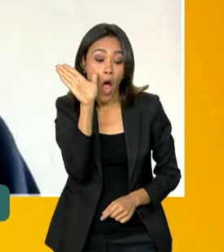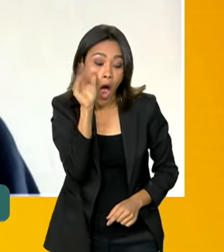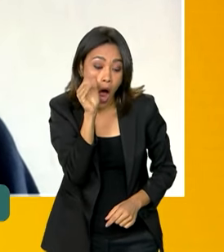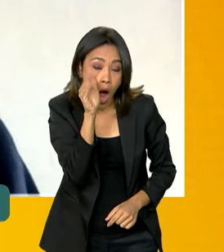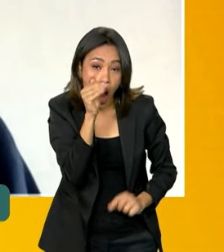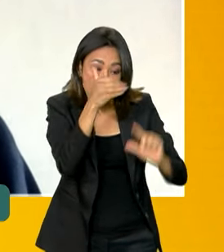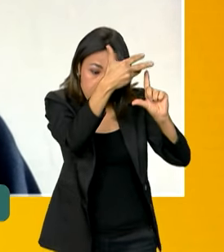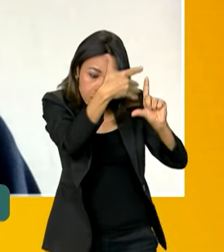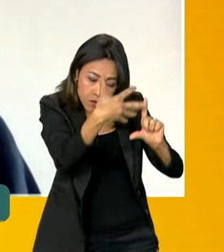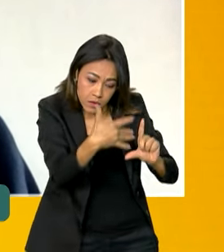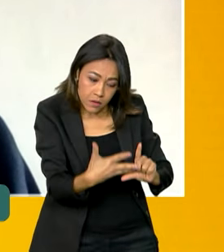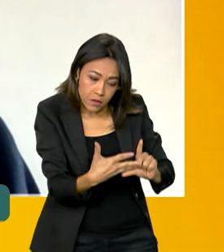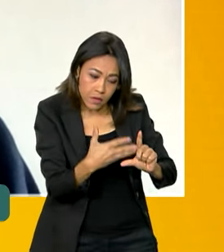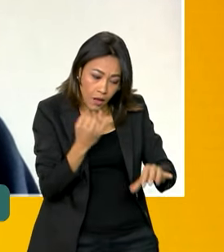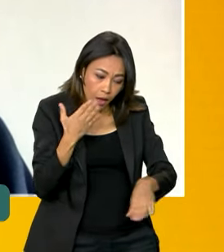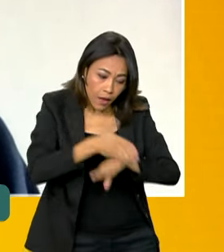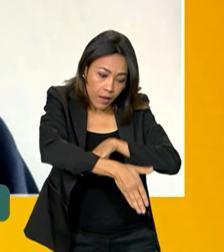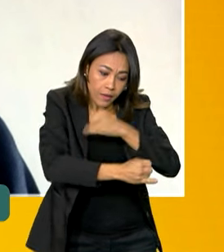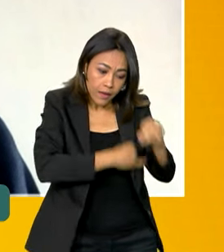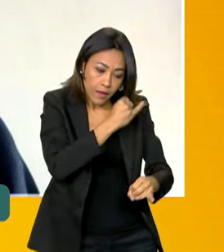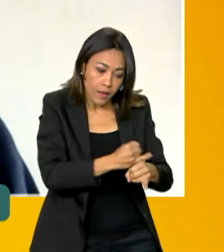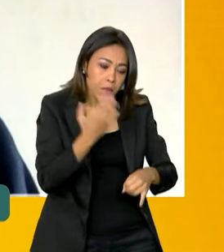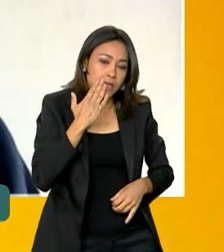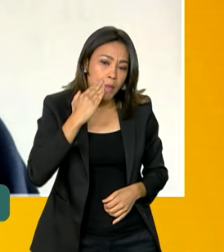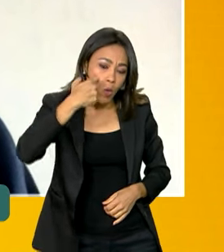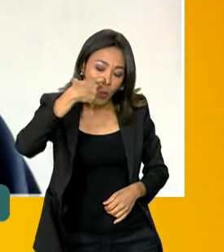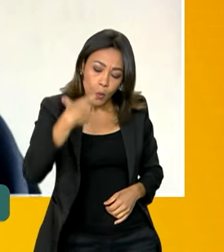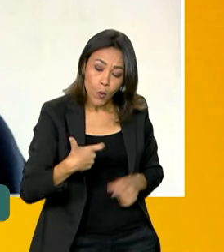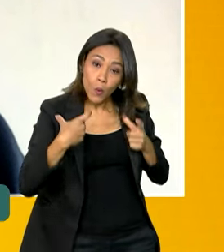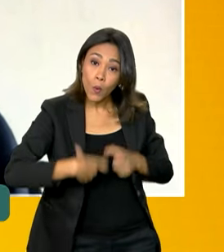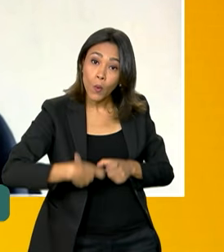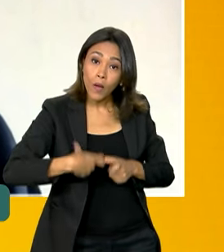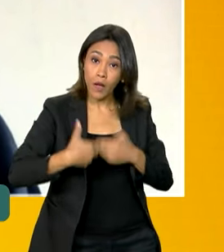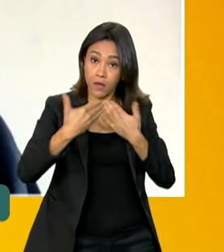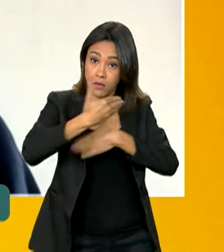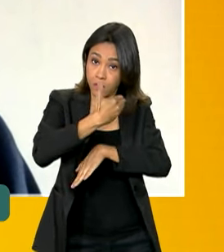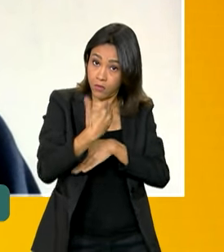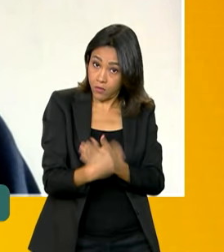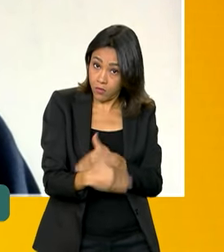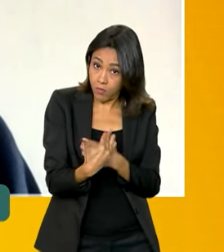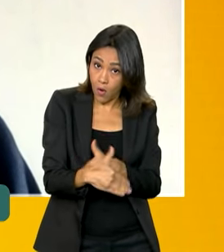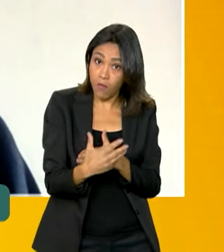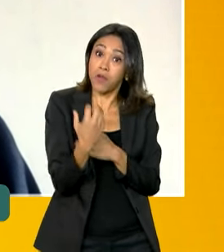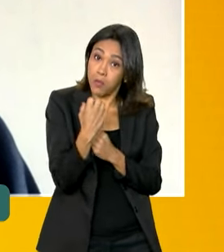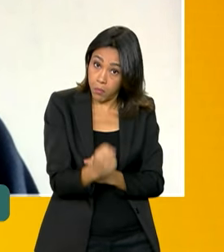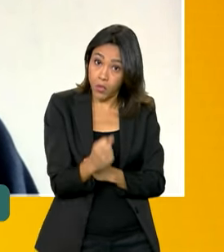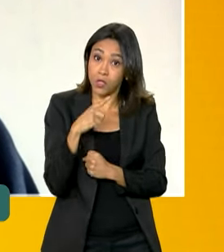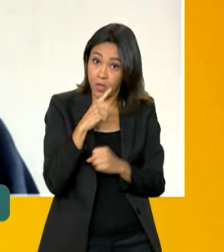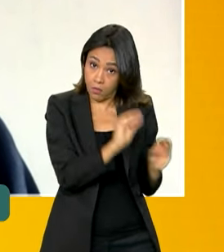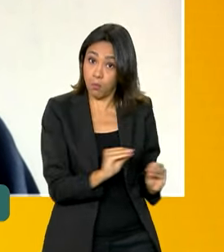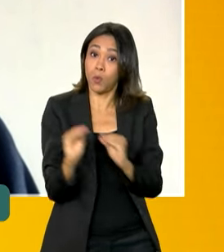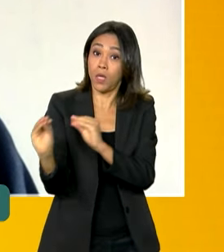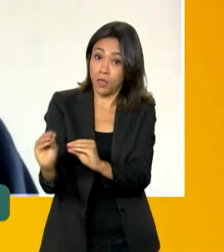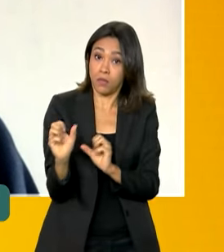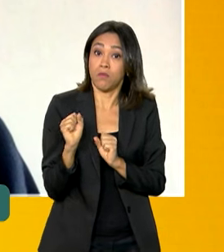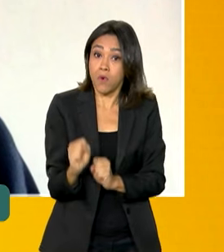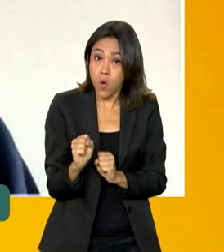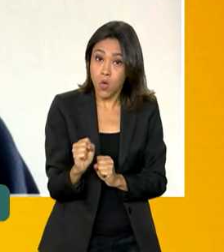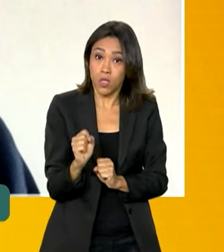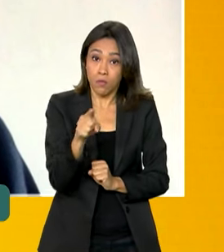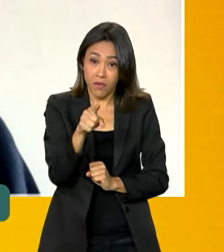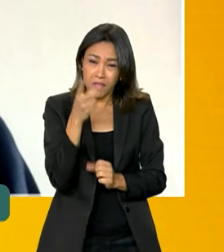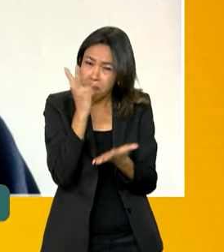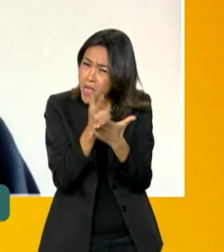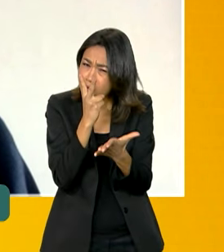cartão de confirmação e confirmem o seu local de prova, porque pode ter havido modificações. Para acessar é pelo mesmo sistema,